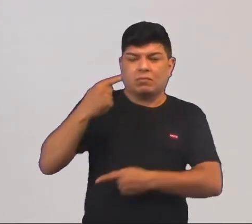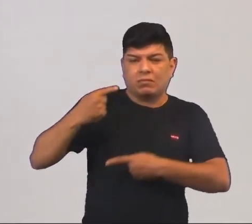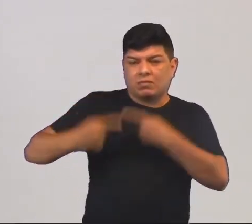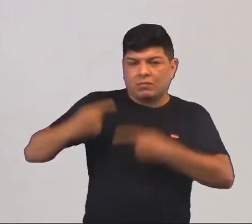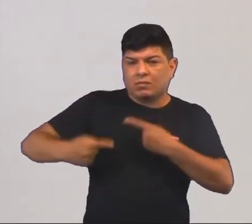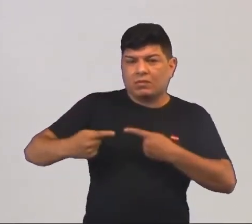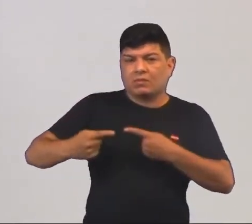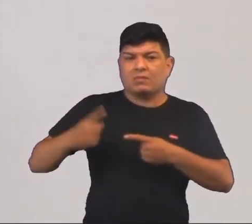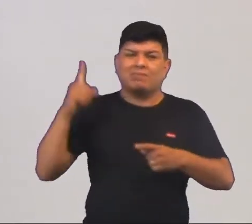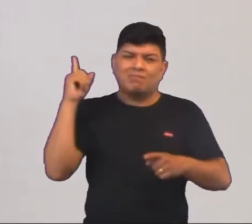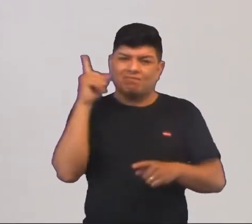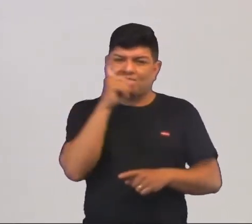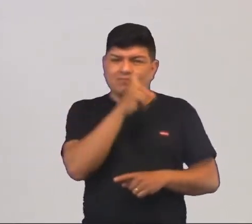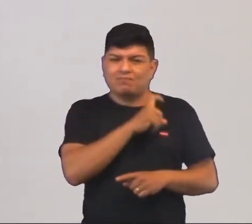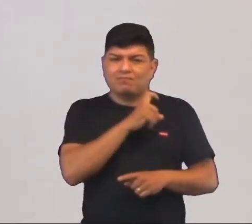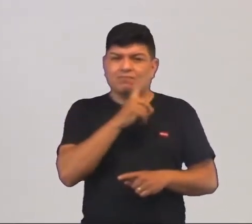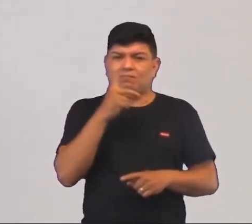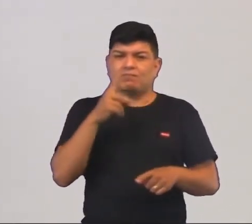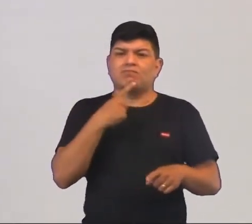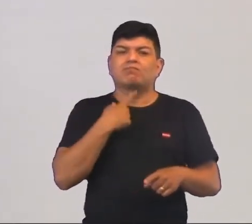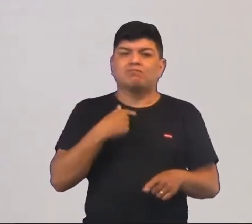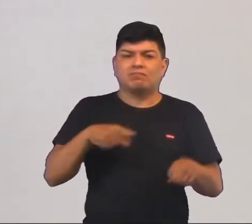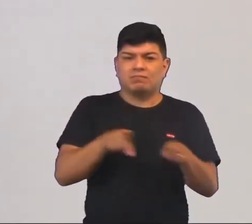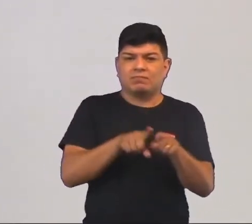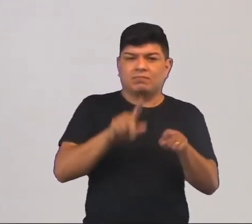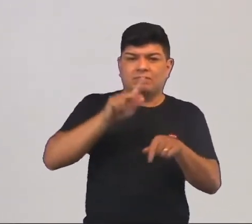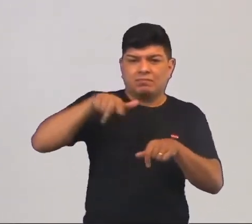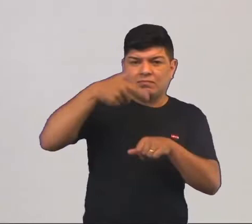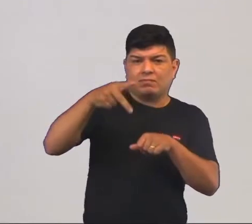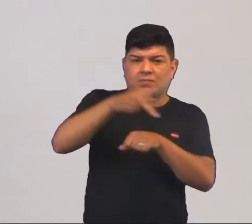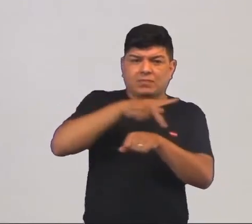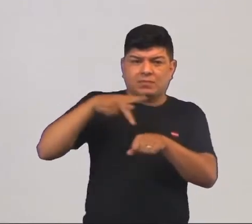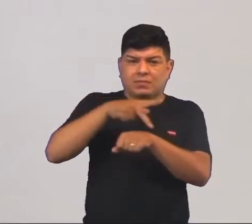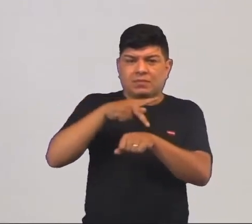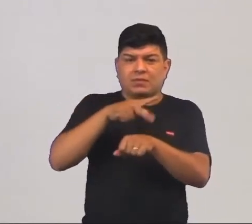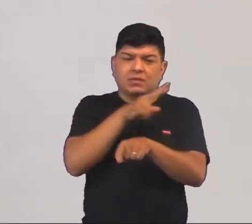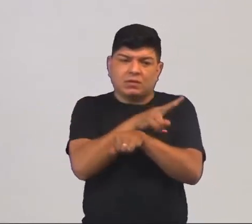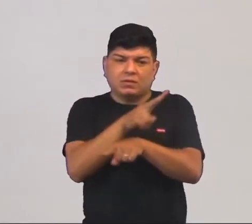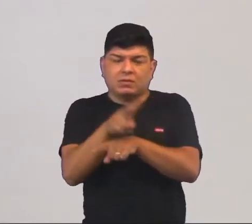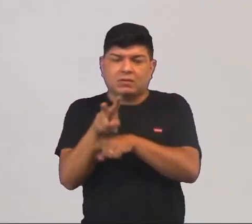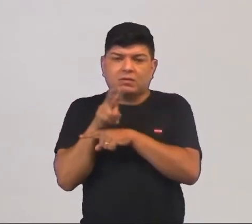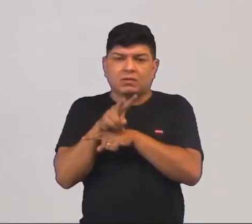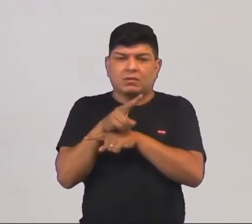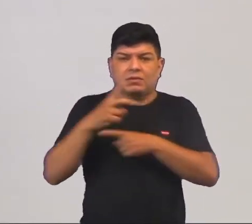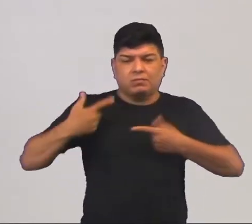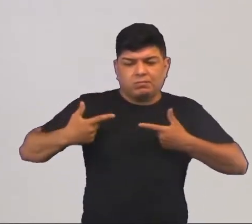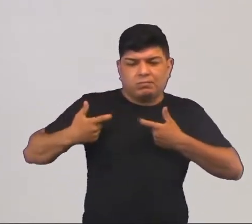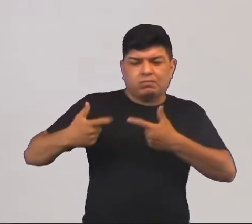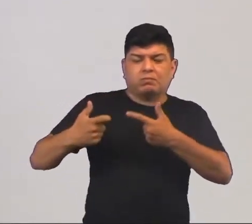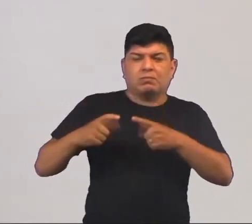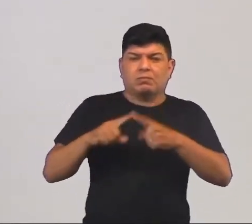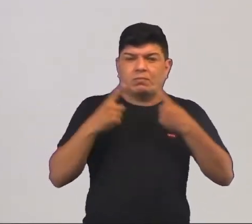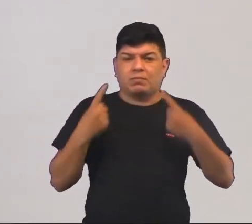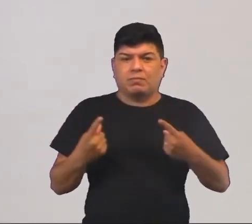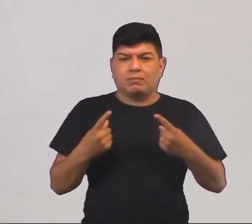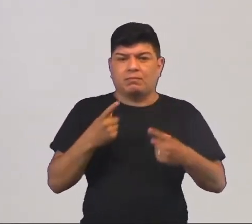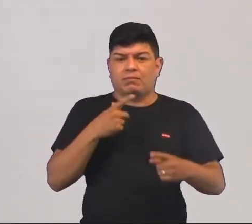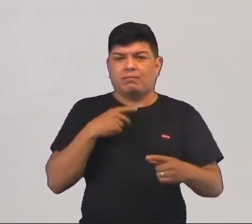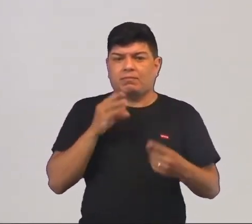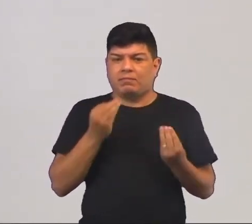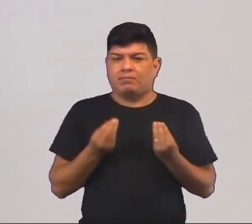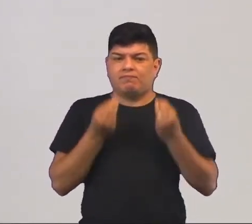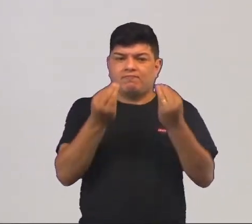são países que dificilmente oferecem interesse para as grandes nações de criar situações de guerra. Mas aqueles países que